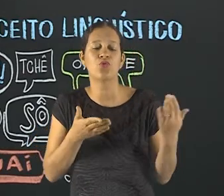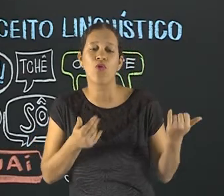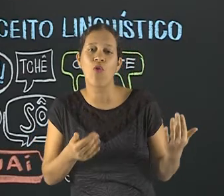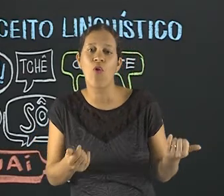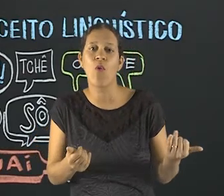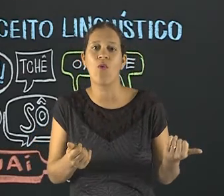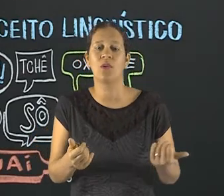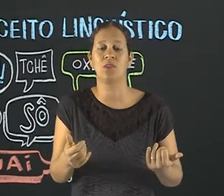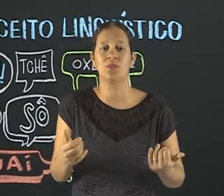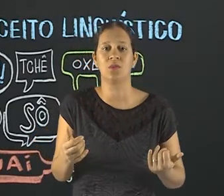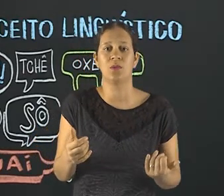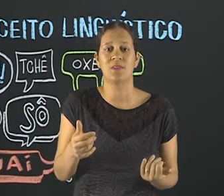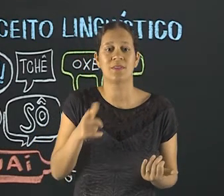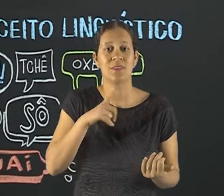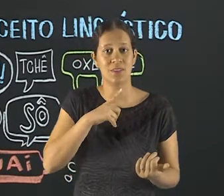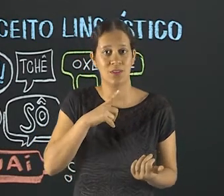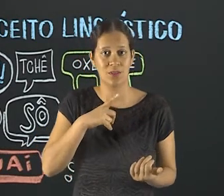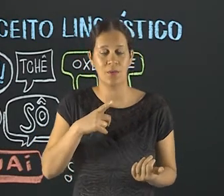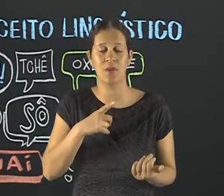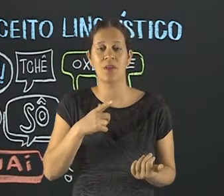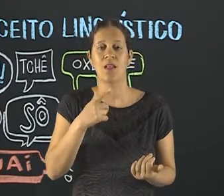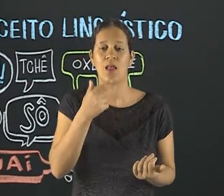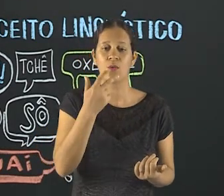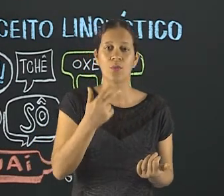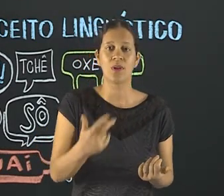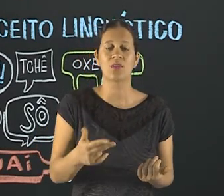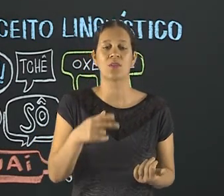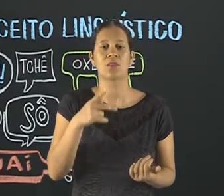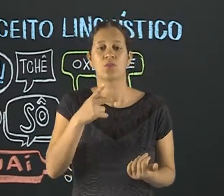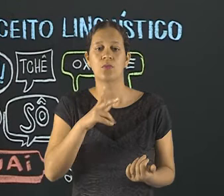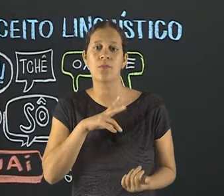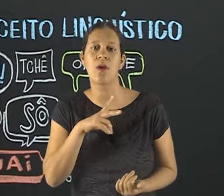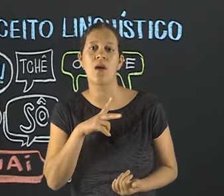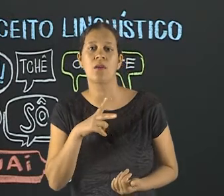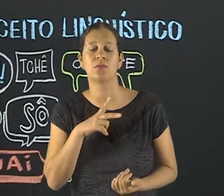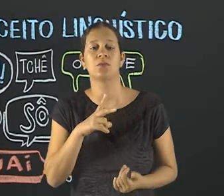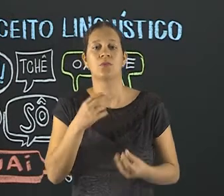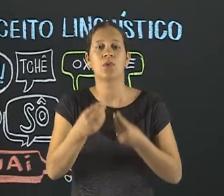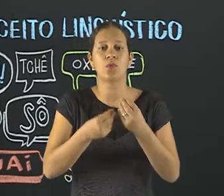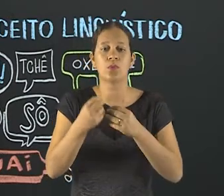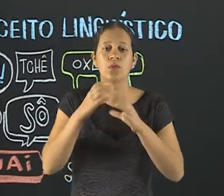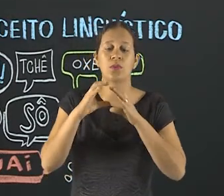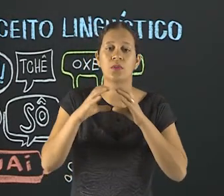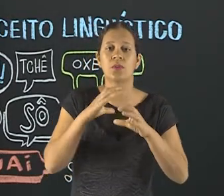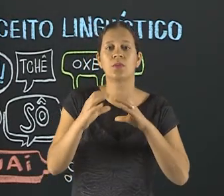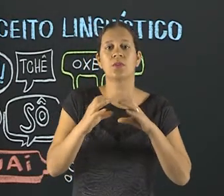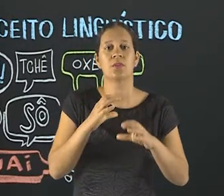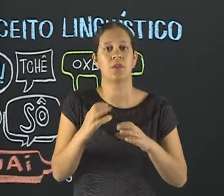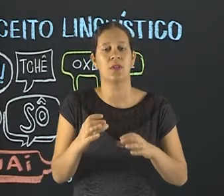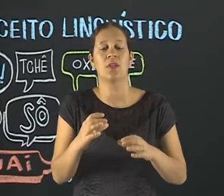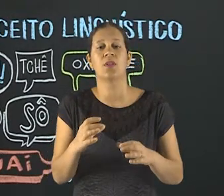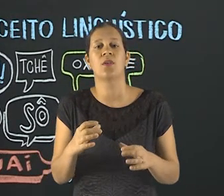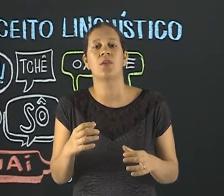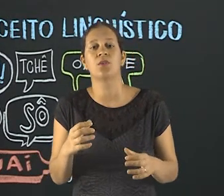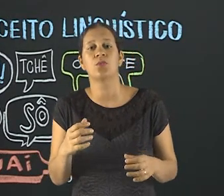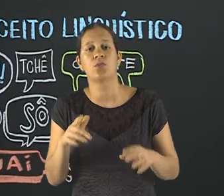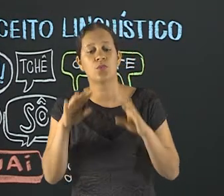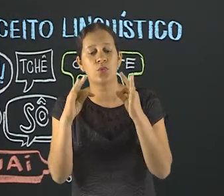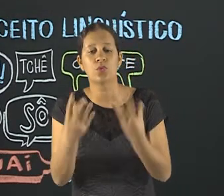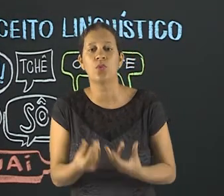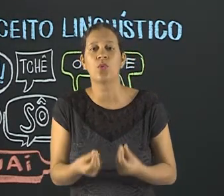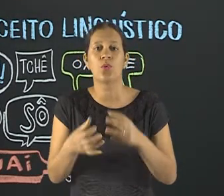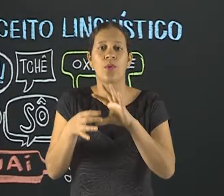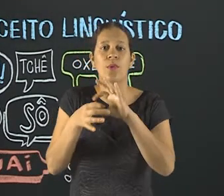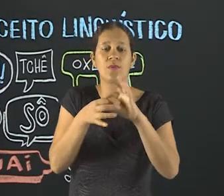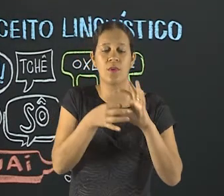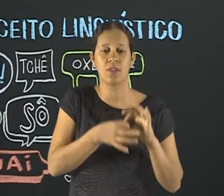jovem também. O jovem, ele coloca na língua também as suas particularidades, o seu modo de se comunicar, e essa gíria vai ganhando